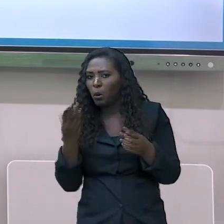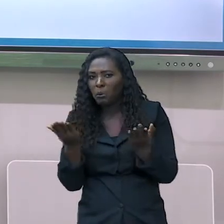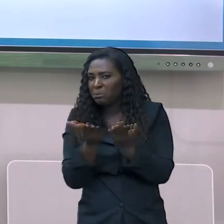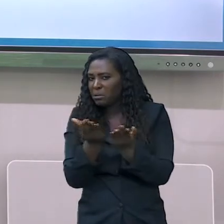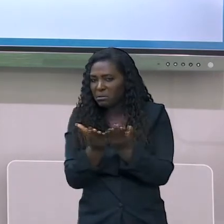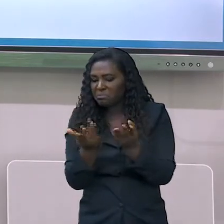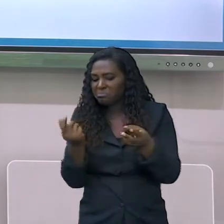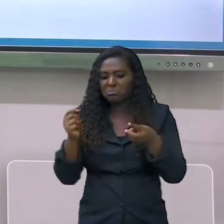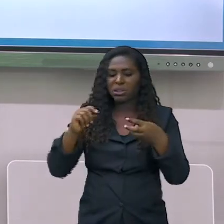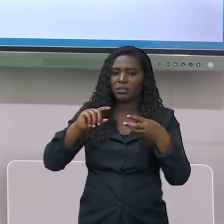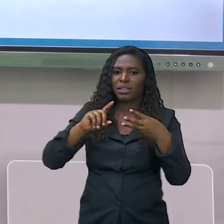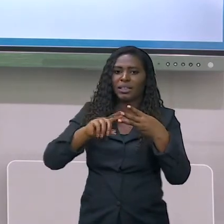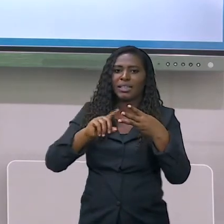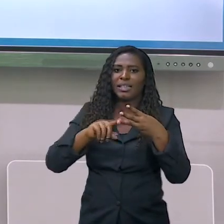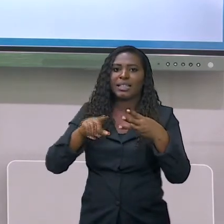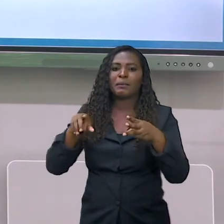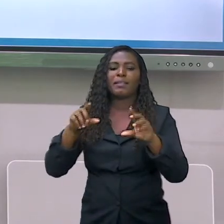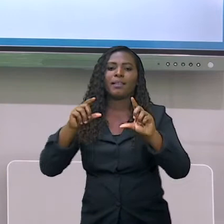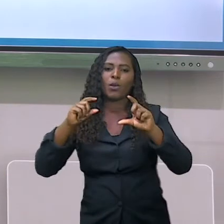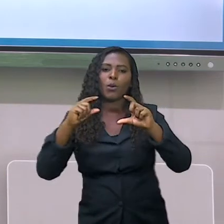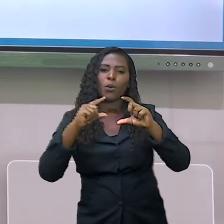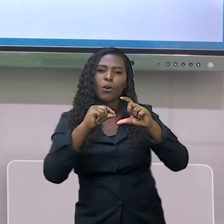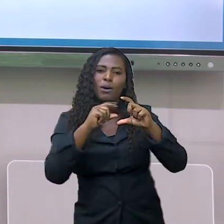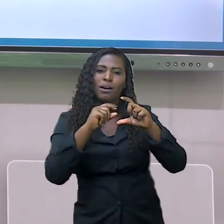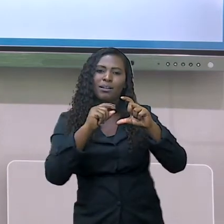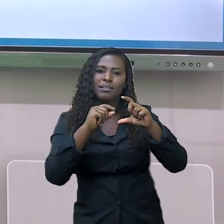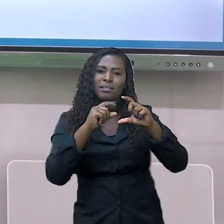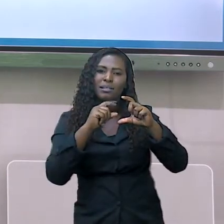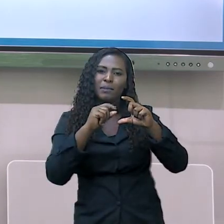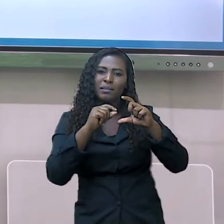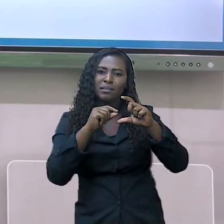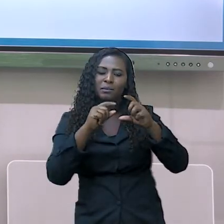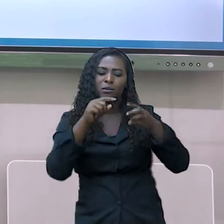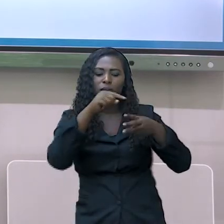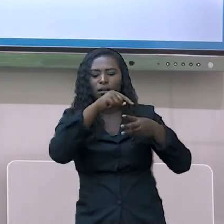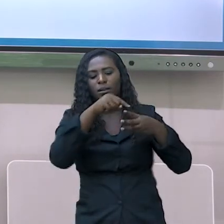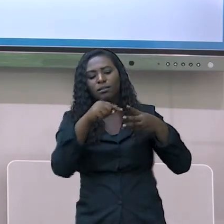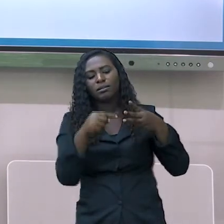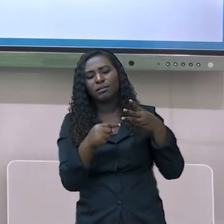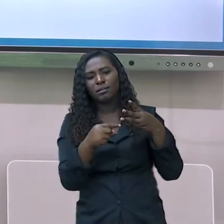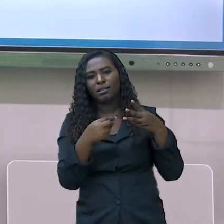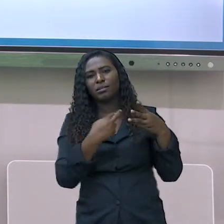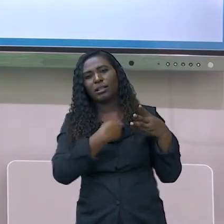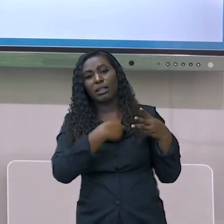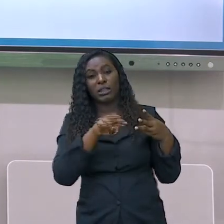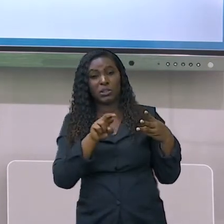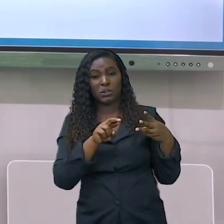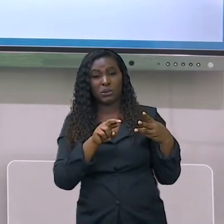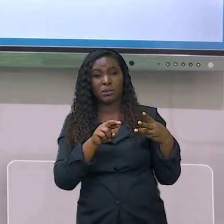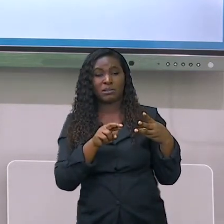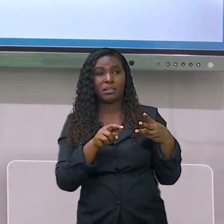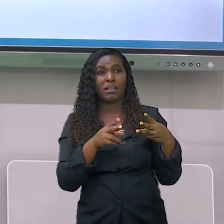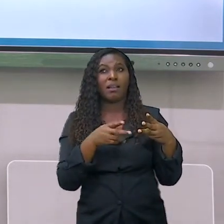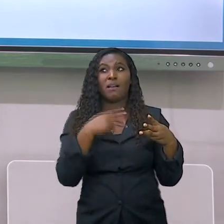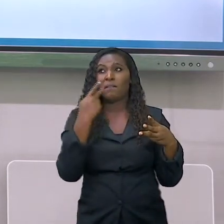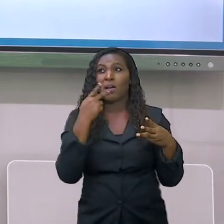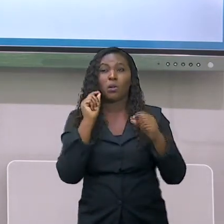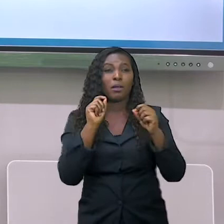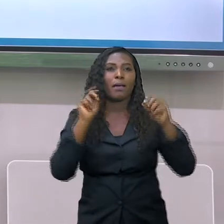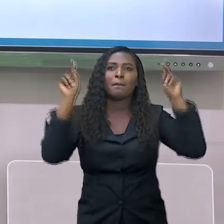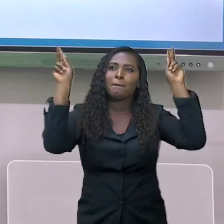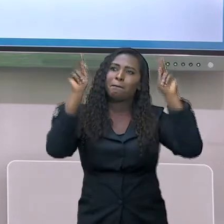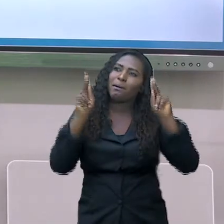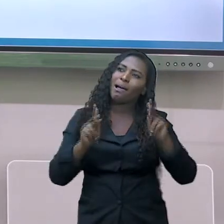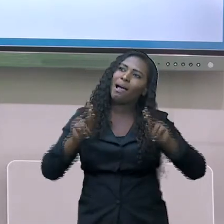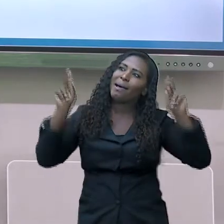que as três religiões a pregoa, né? A paz, mas as três religiões vivem em